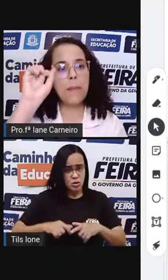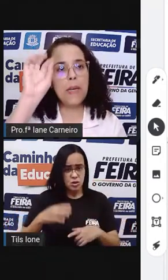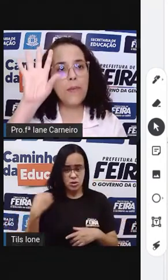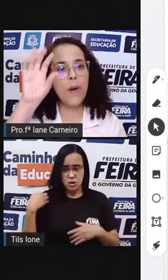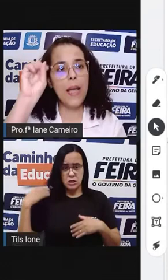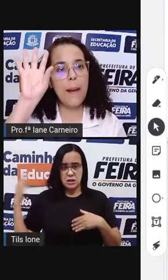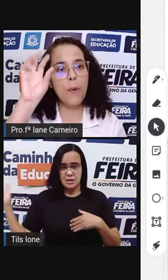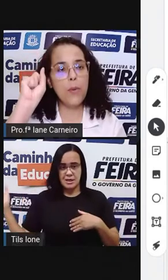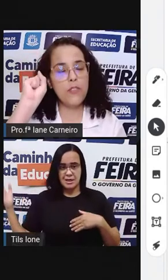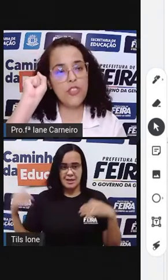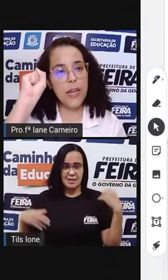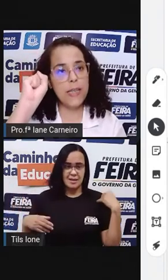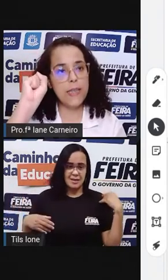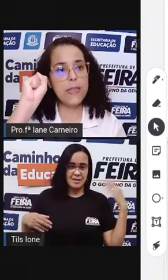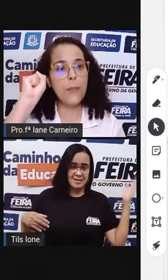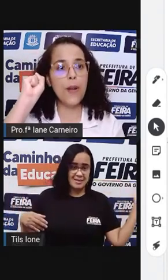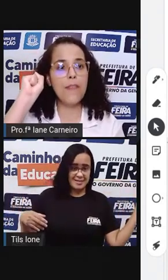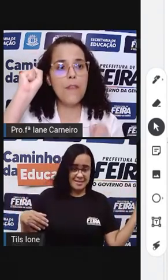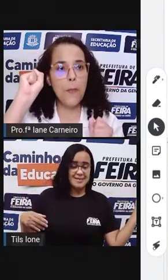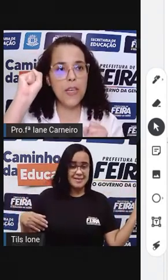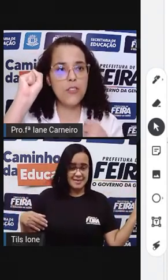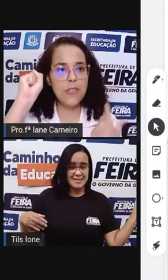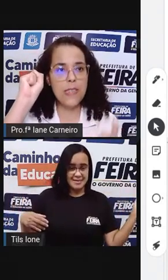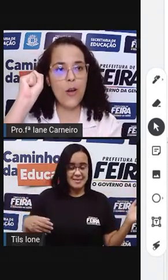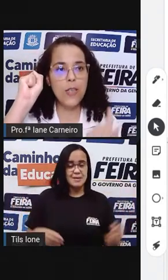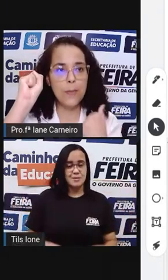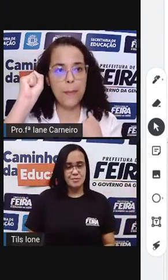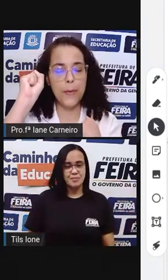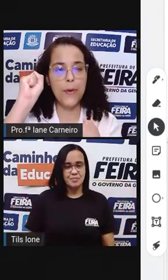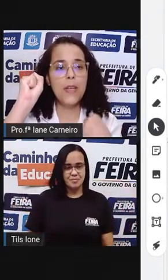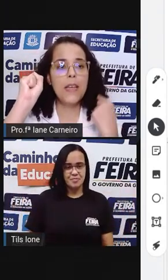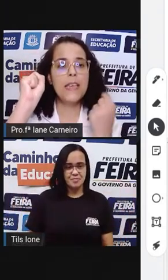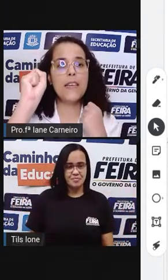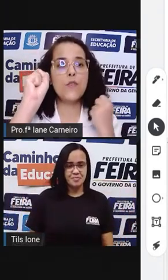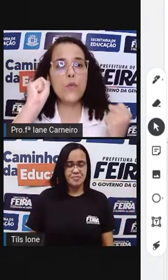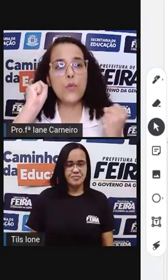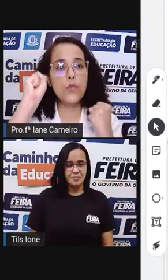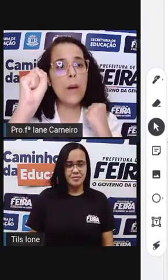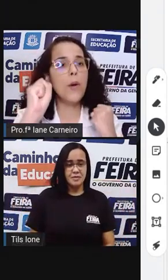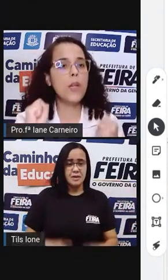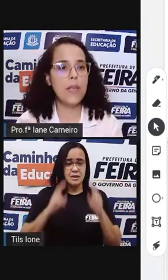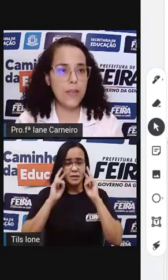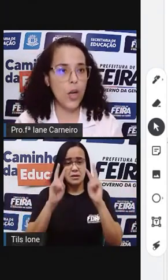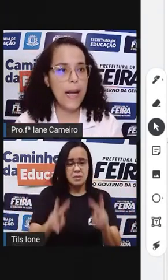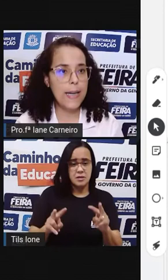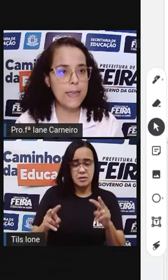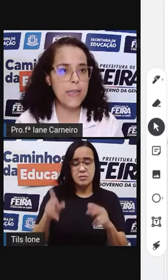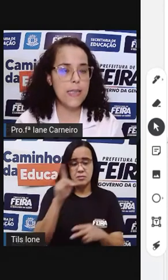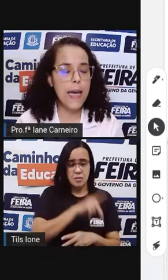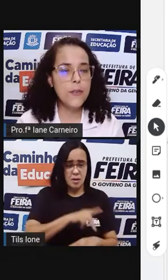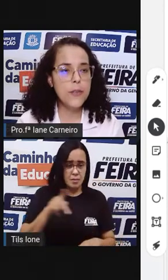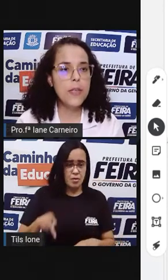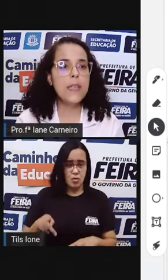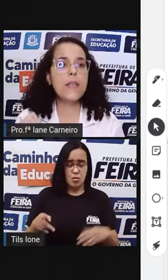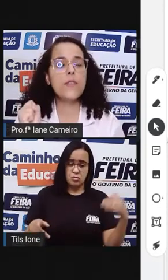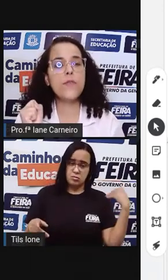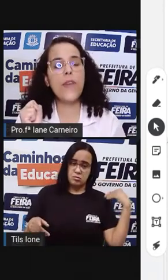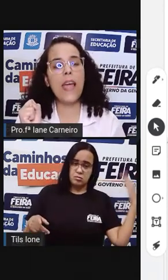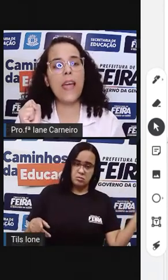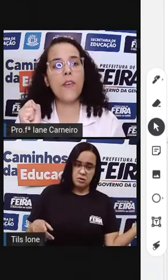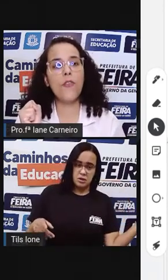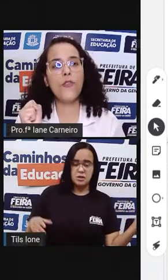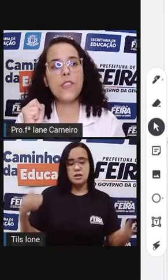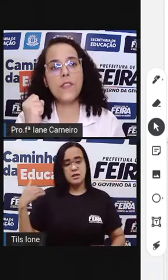essa minha mão, ó, é a mão direita. Então, provavelmente, você está olhando para a pró e a sua mão já está trocada, tá certo? Então,